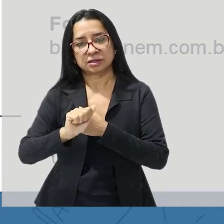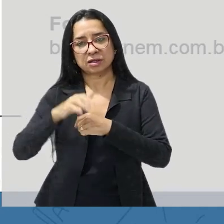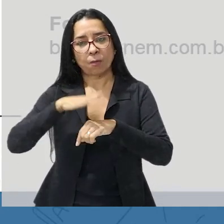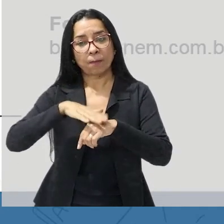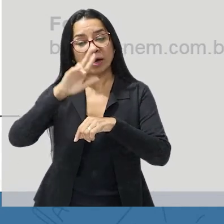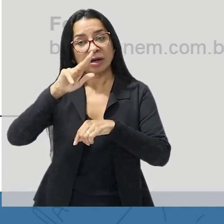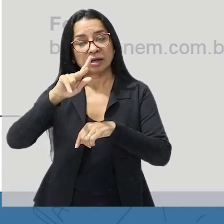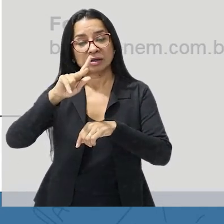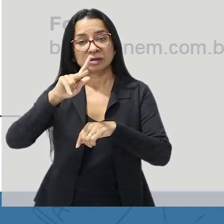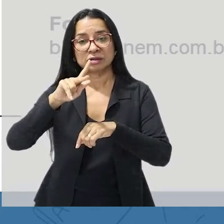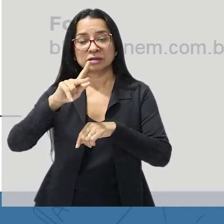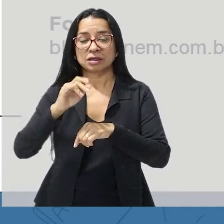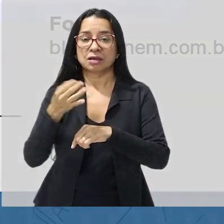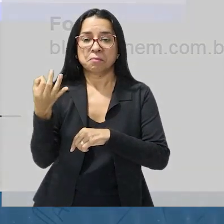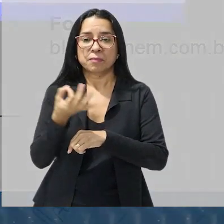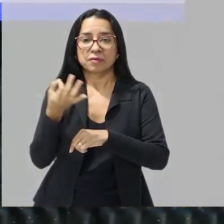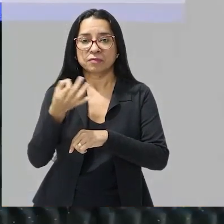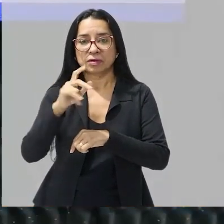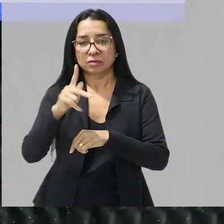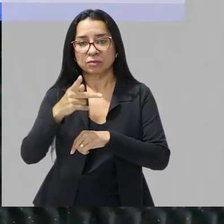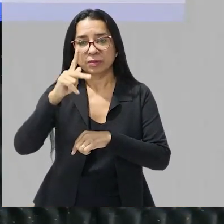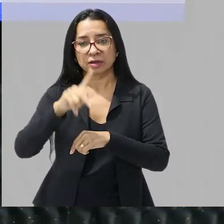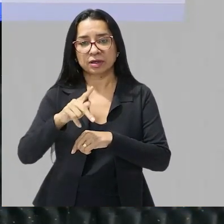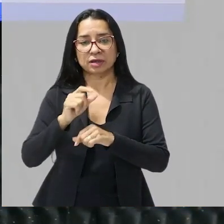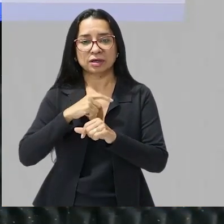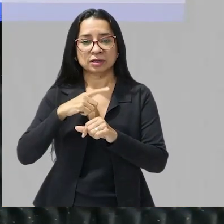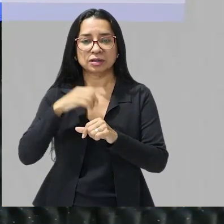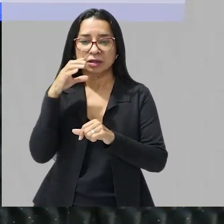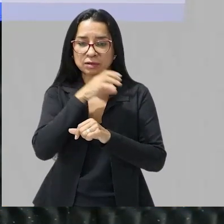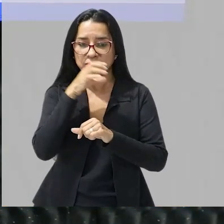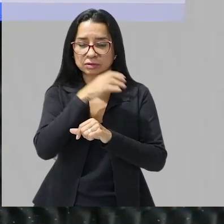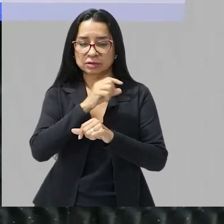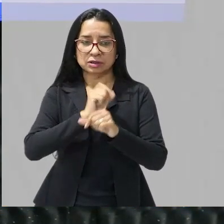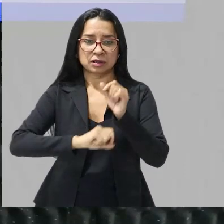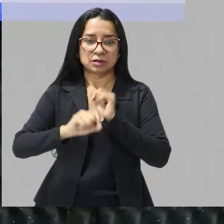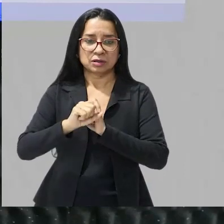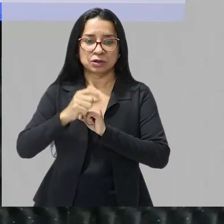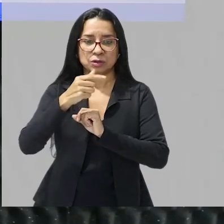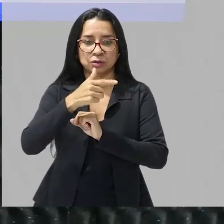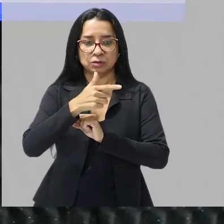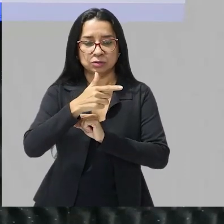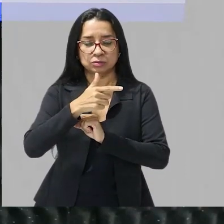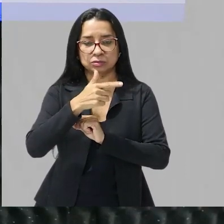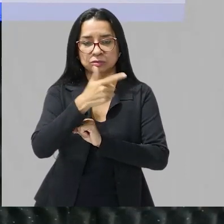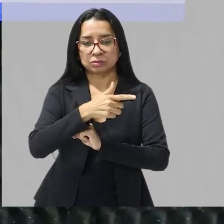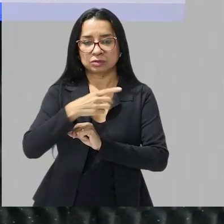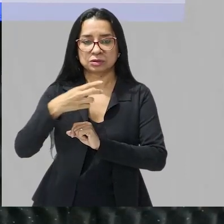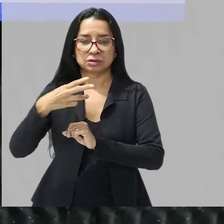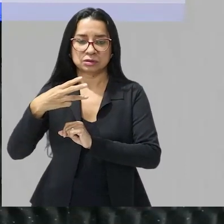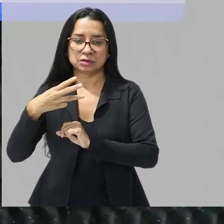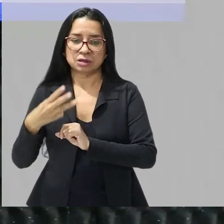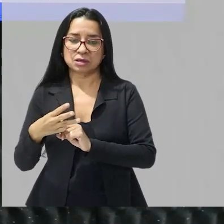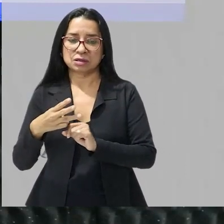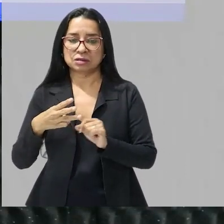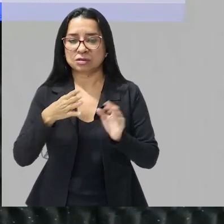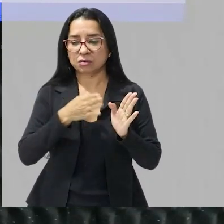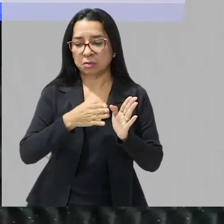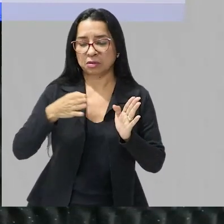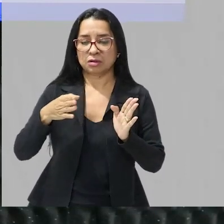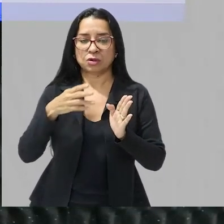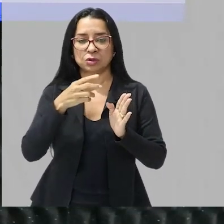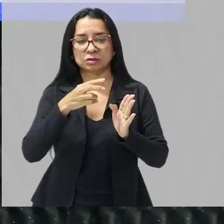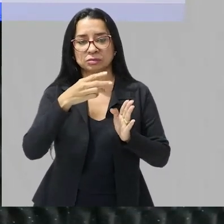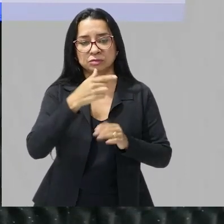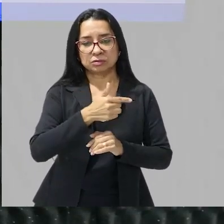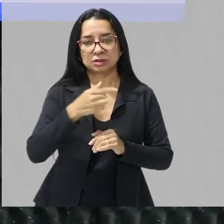ter uma maior velocidade de reação química é o pH em torno entre 2 e 3 olha só já para